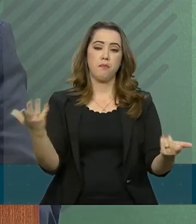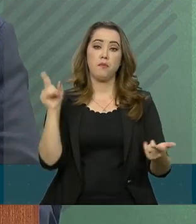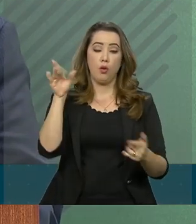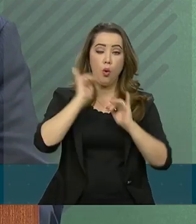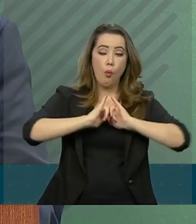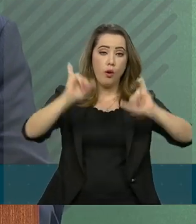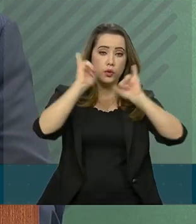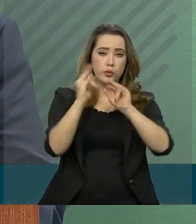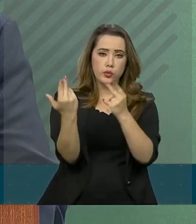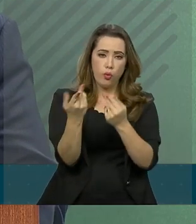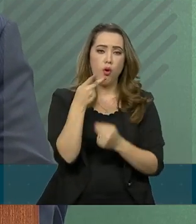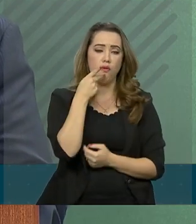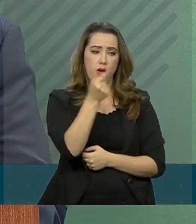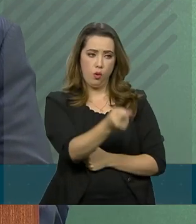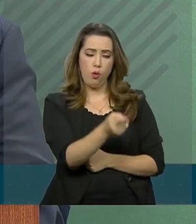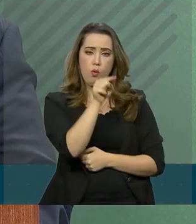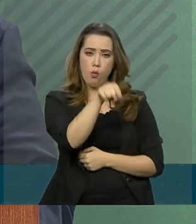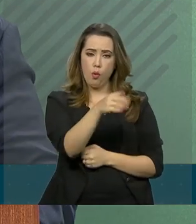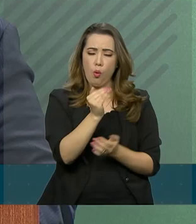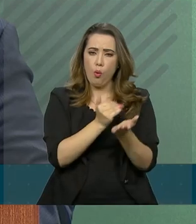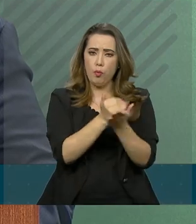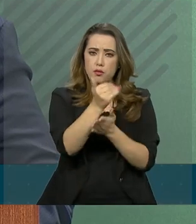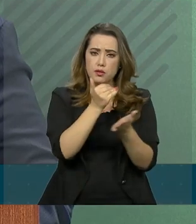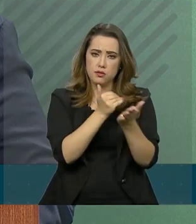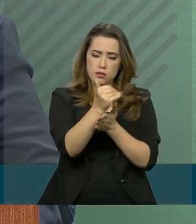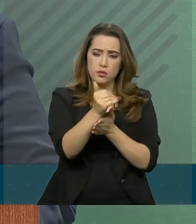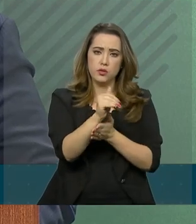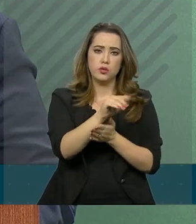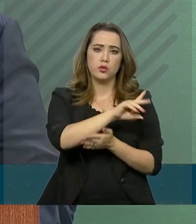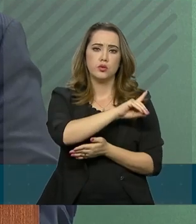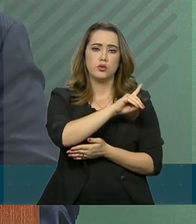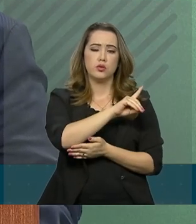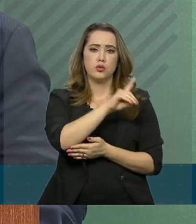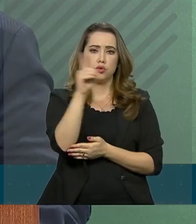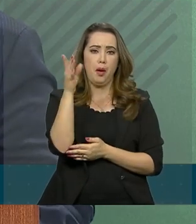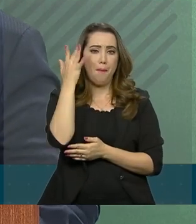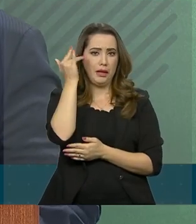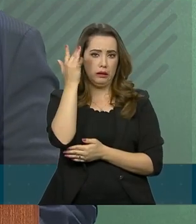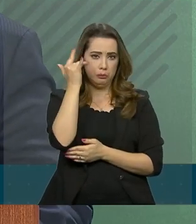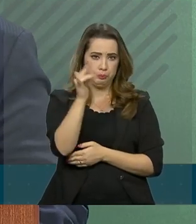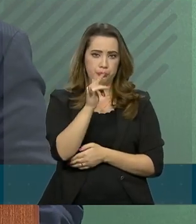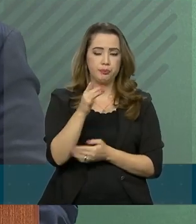como você mesmo adiantou, a princípio, previsto para amanhã.